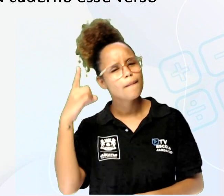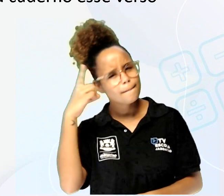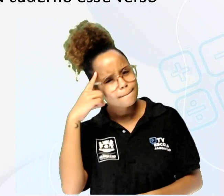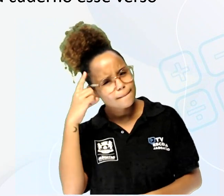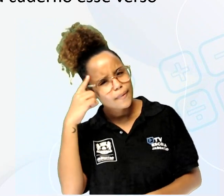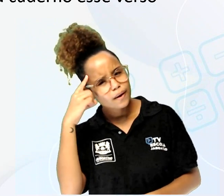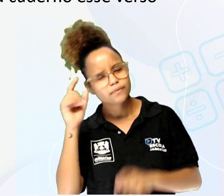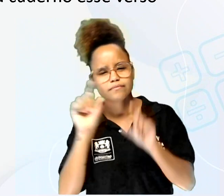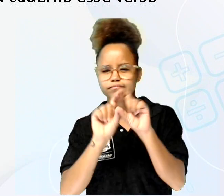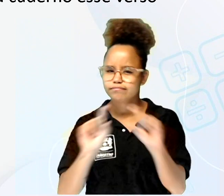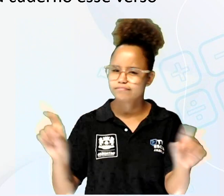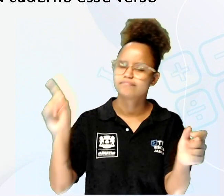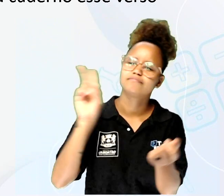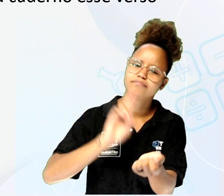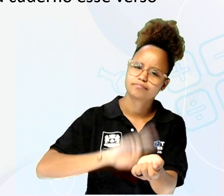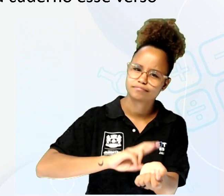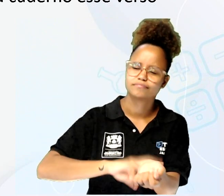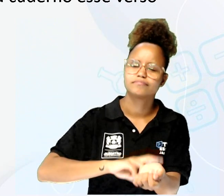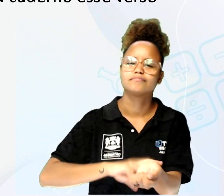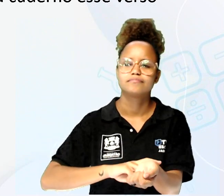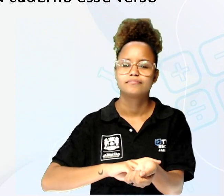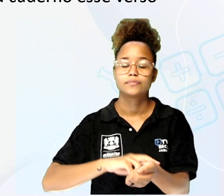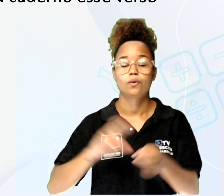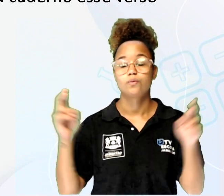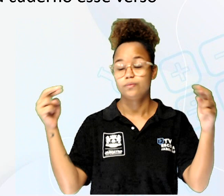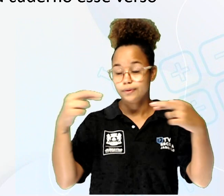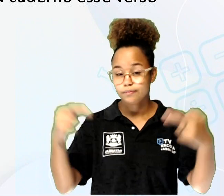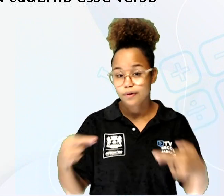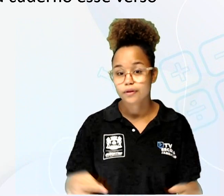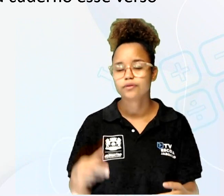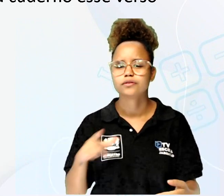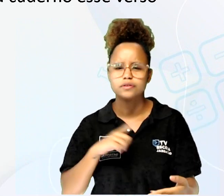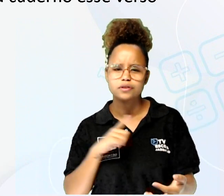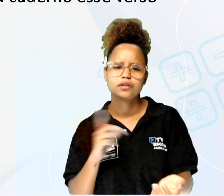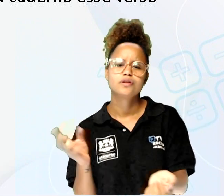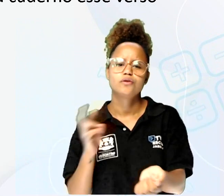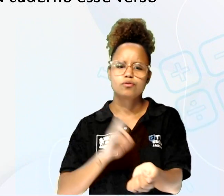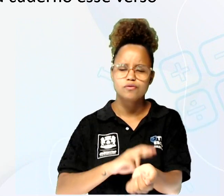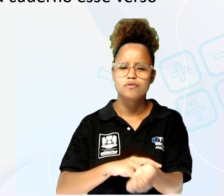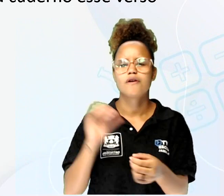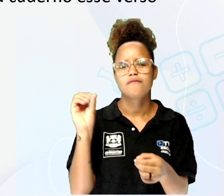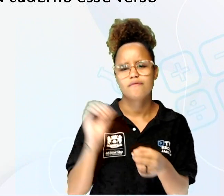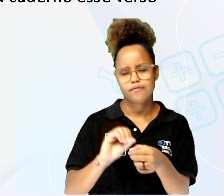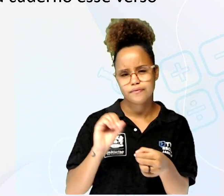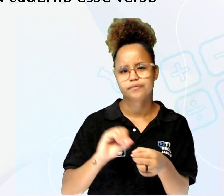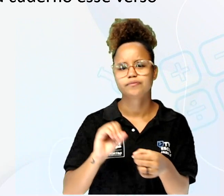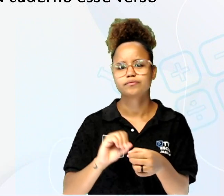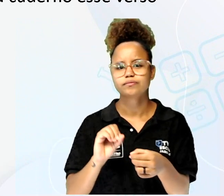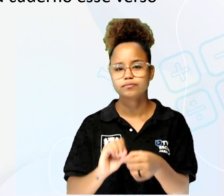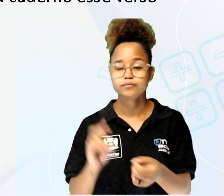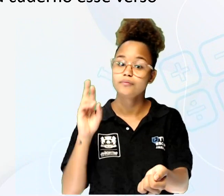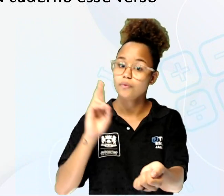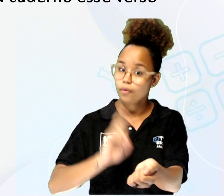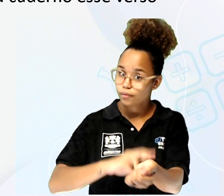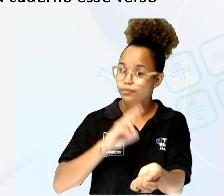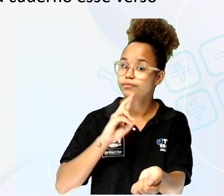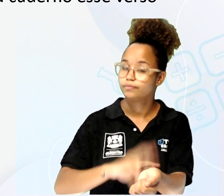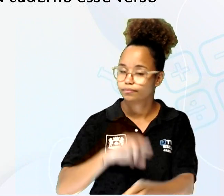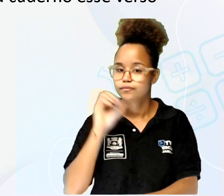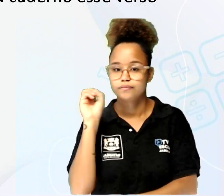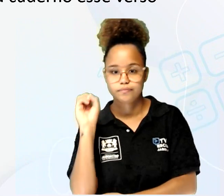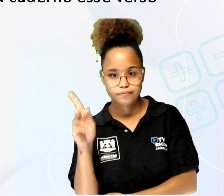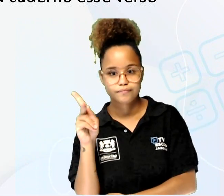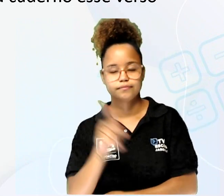rimado a partir do ritmo. Na realidade, faça um verso ritmado, certo?